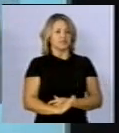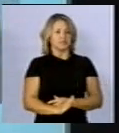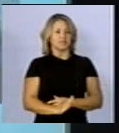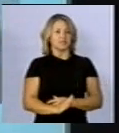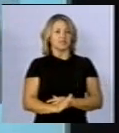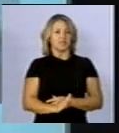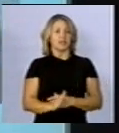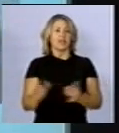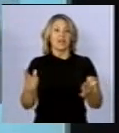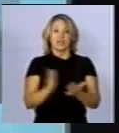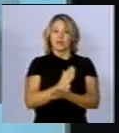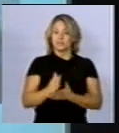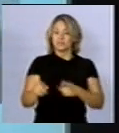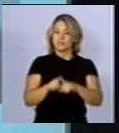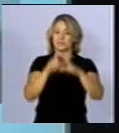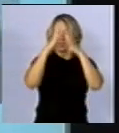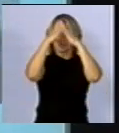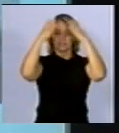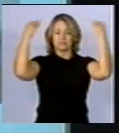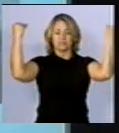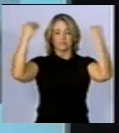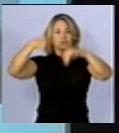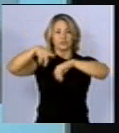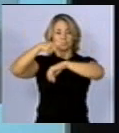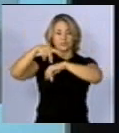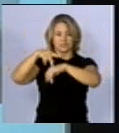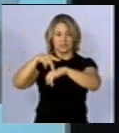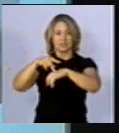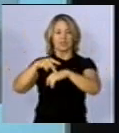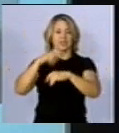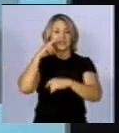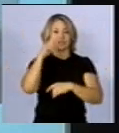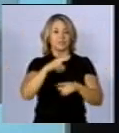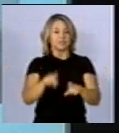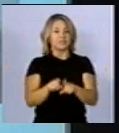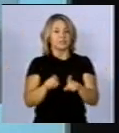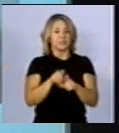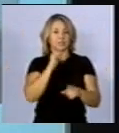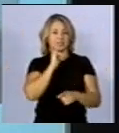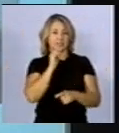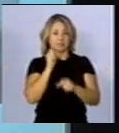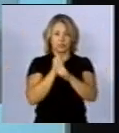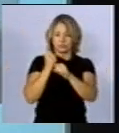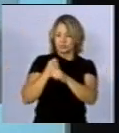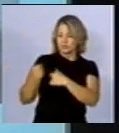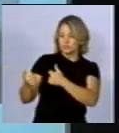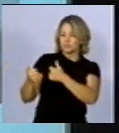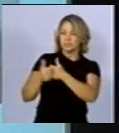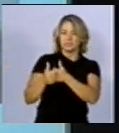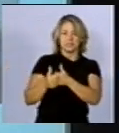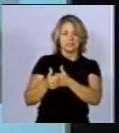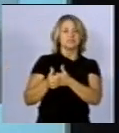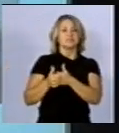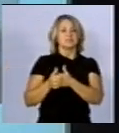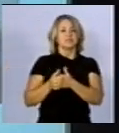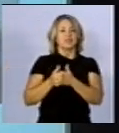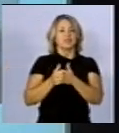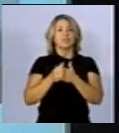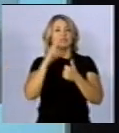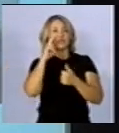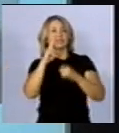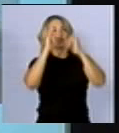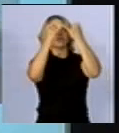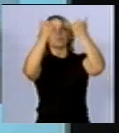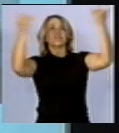e aqui, assim, na Suíça. Onde vemos também, quer dizer, no caso, construções próximas, e vemos que o padrão das linhas é